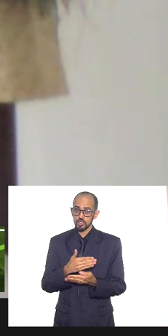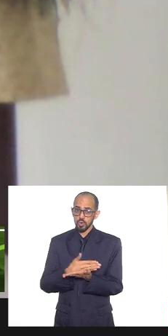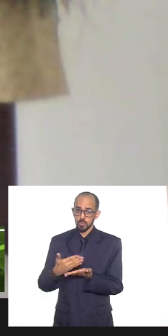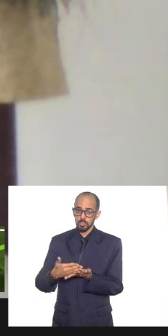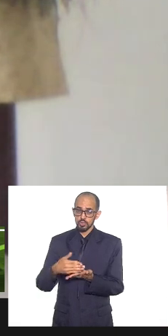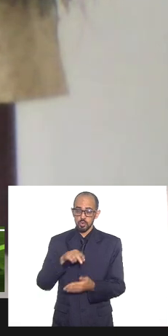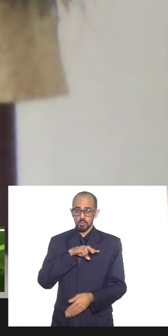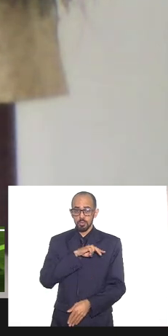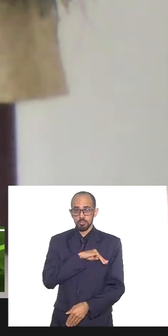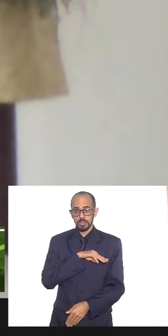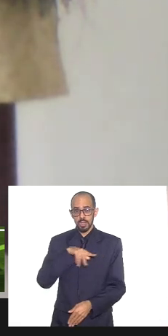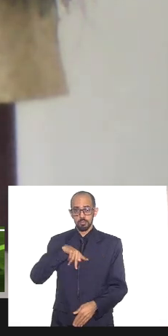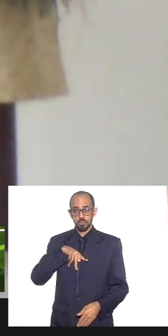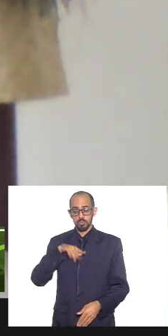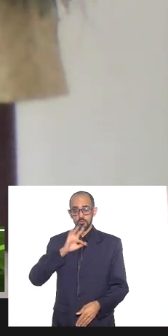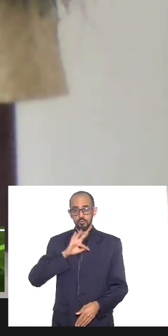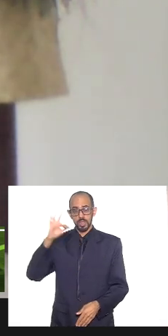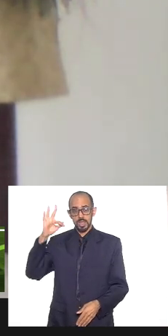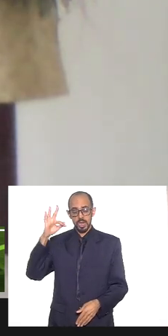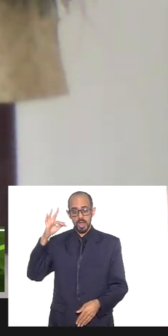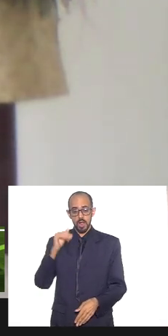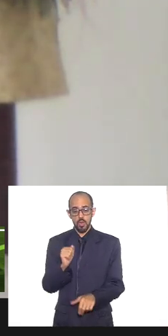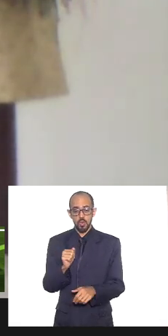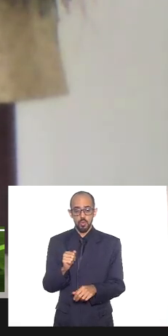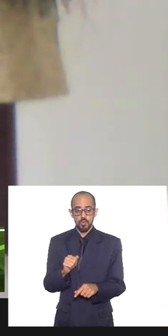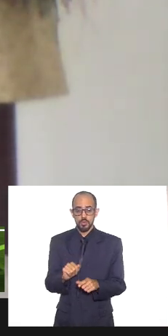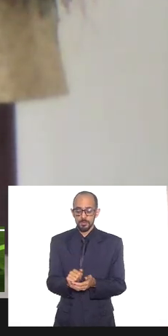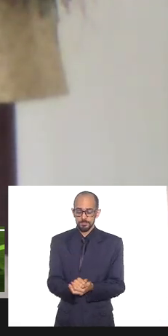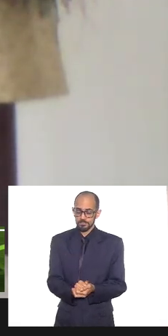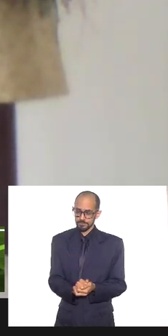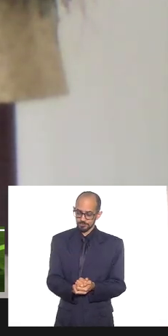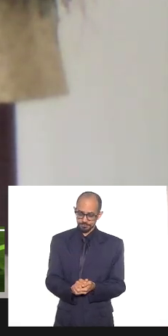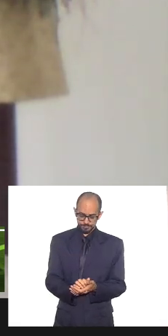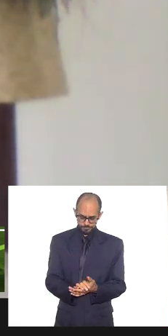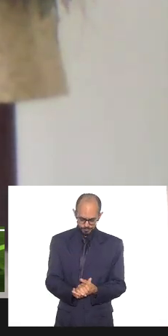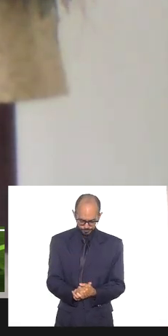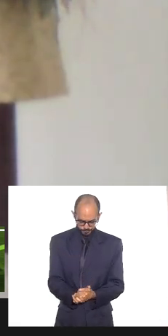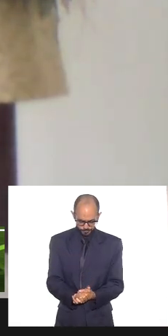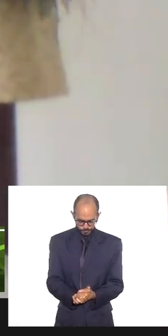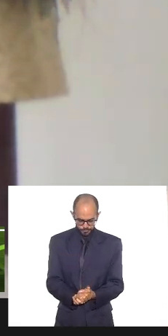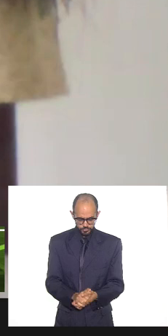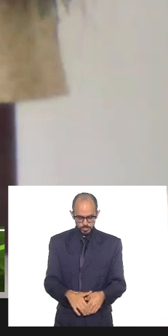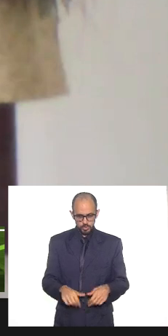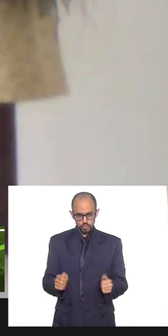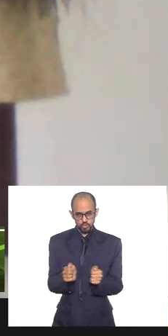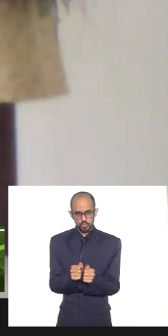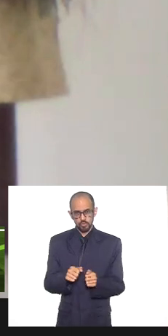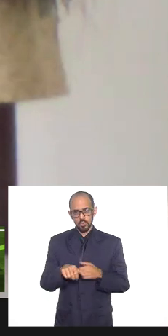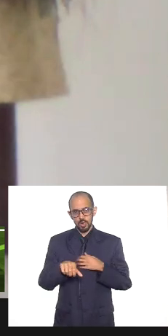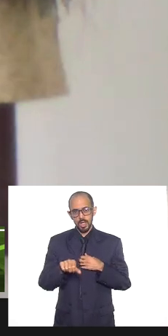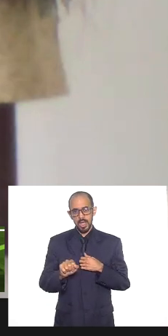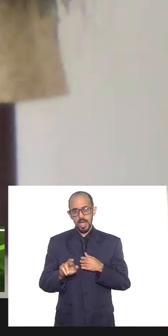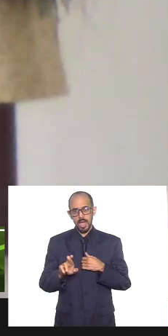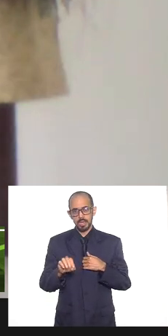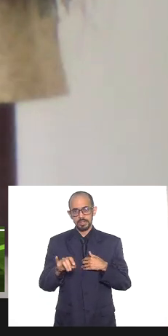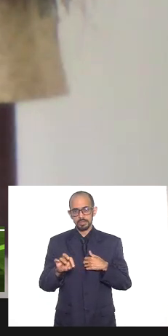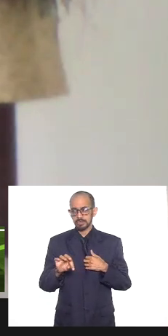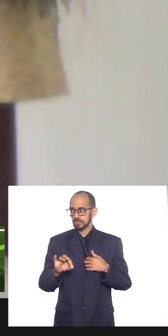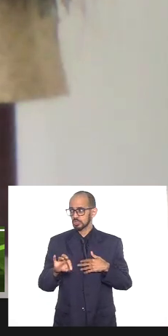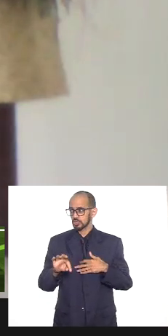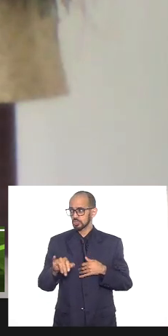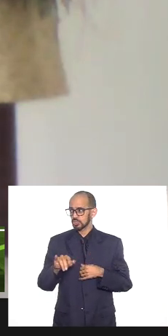Ministério Público Federal, através do Aristide Junqueira, o primeiro